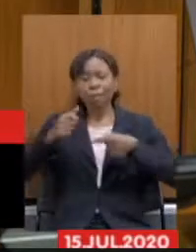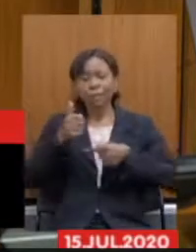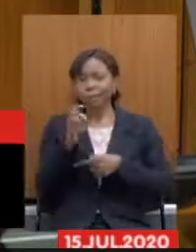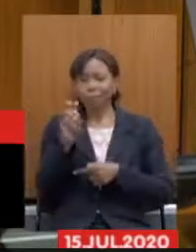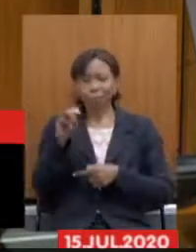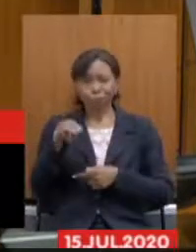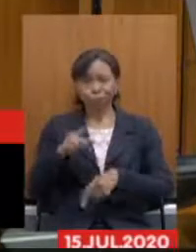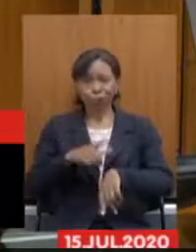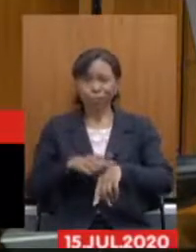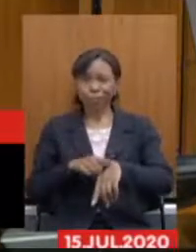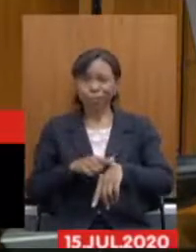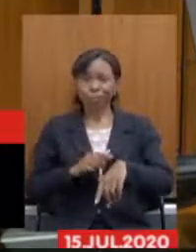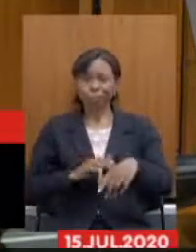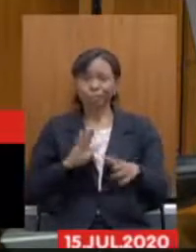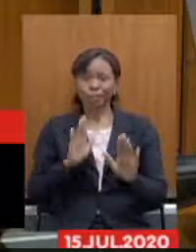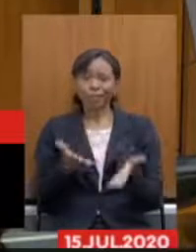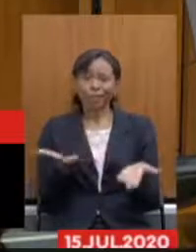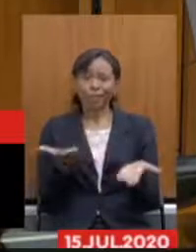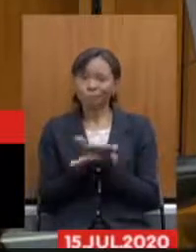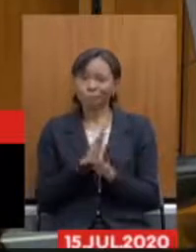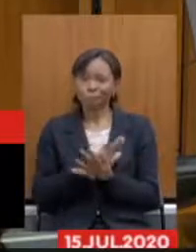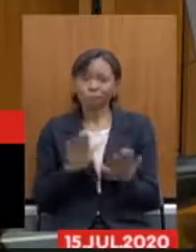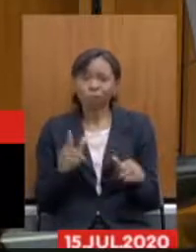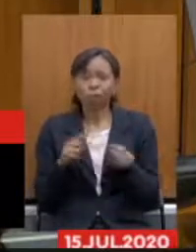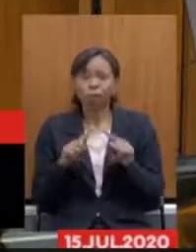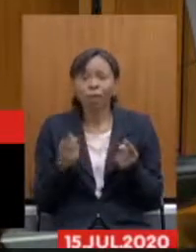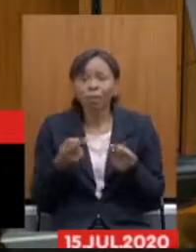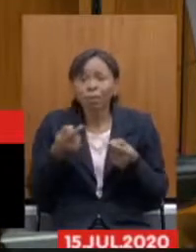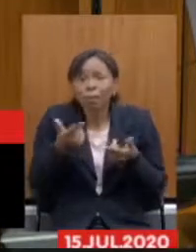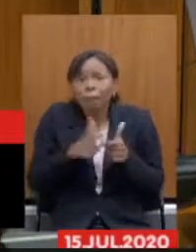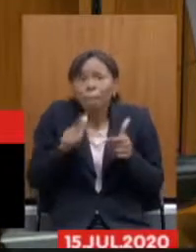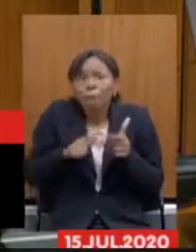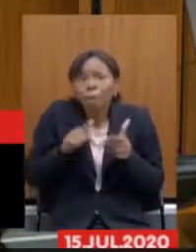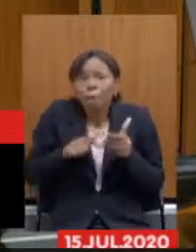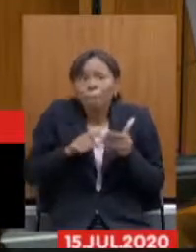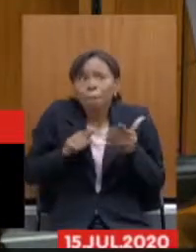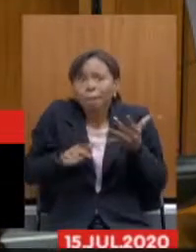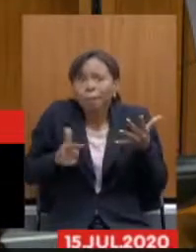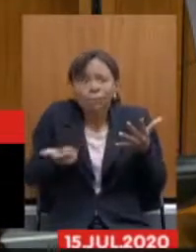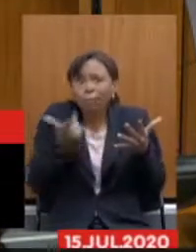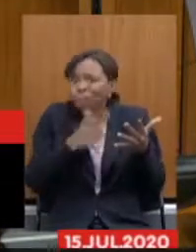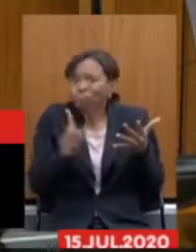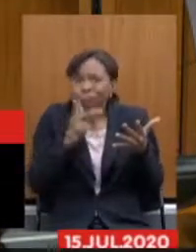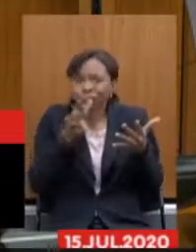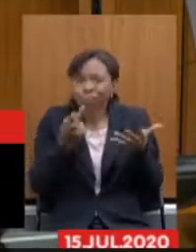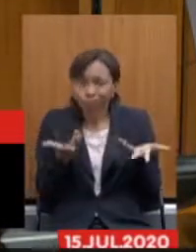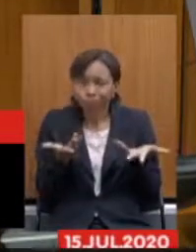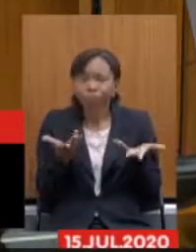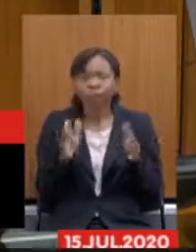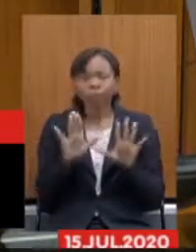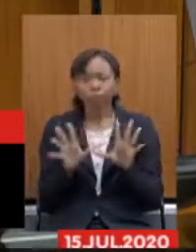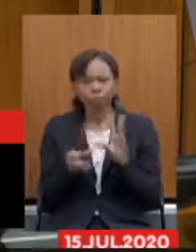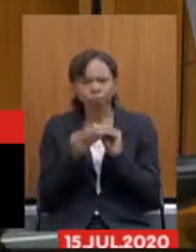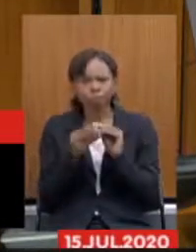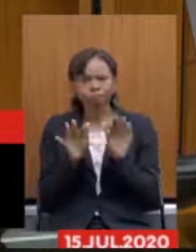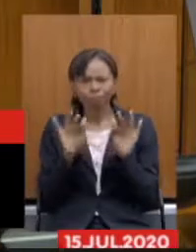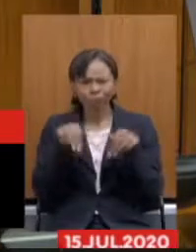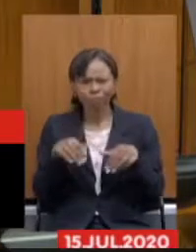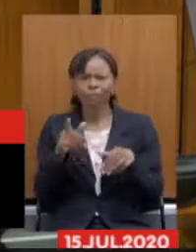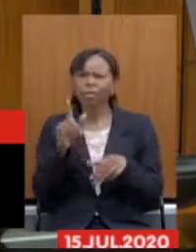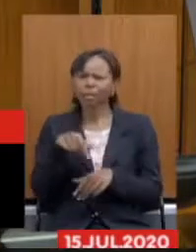já está estourado eu não consegui falar metade dos problemas que a gente tem para falar aqui mas para finalizar que eu acho que é importante